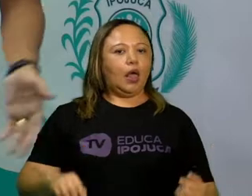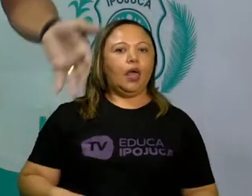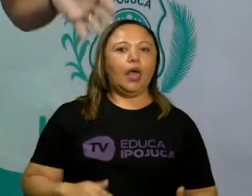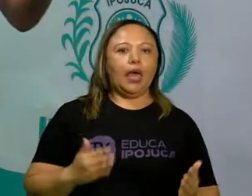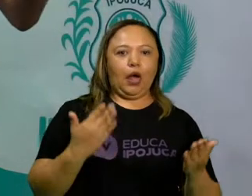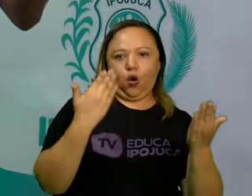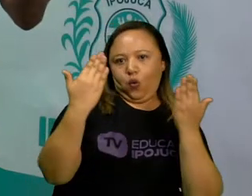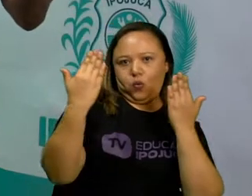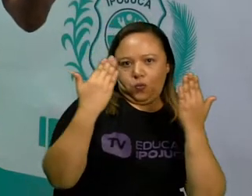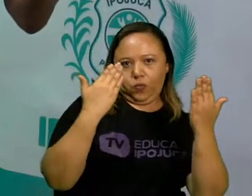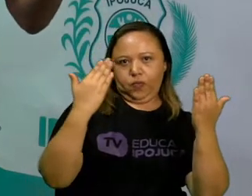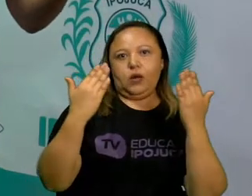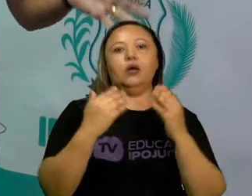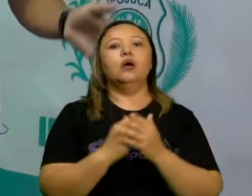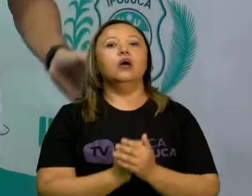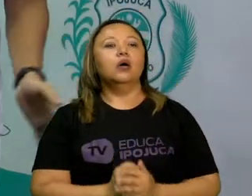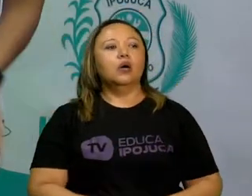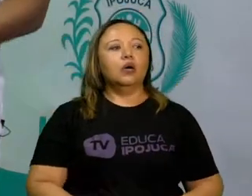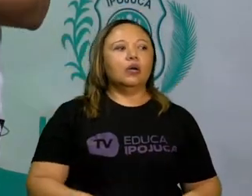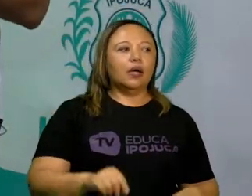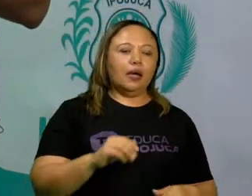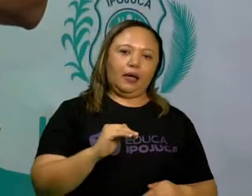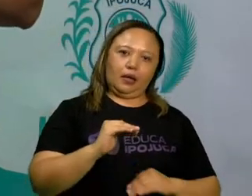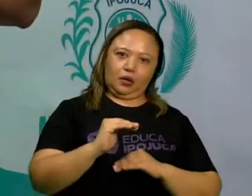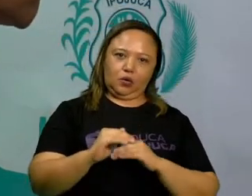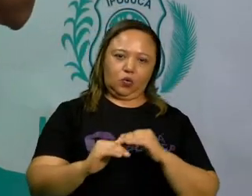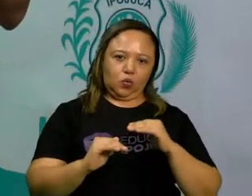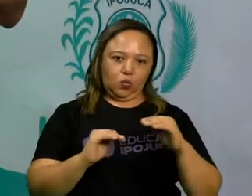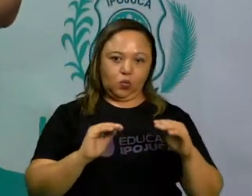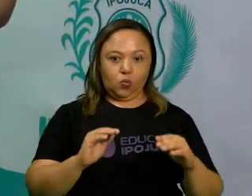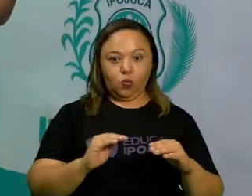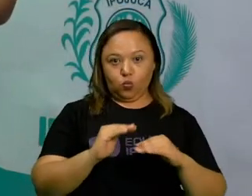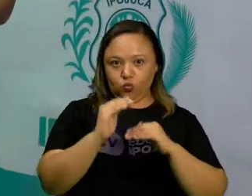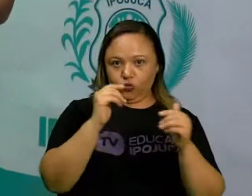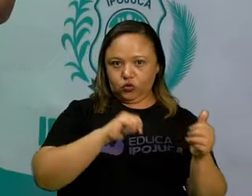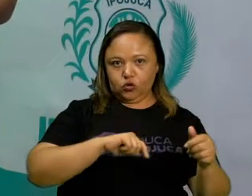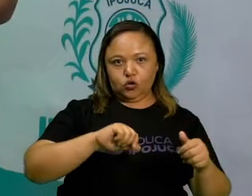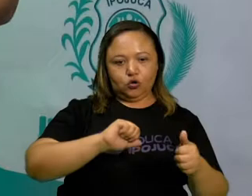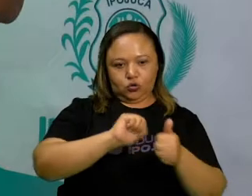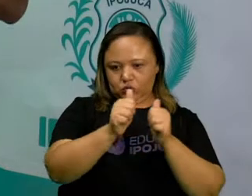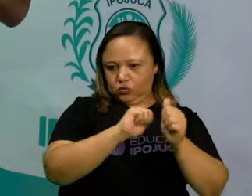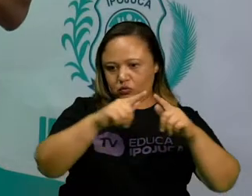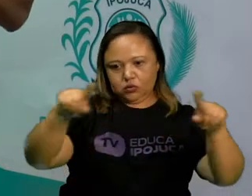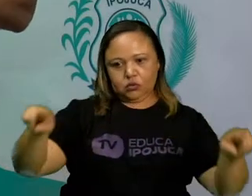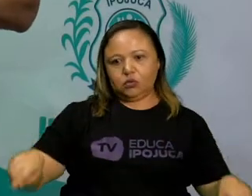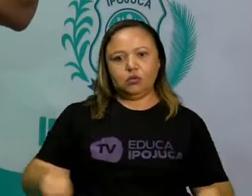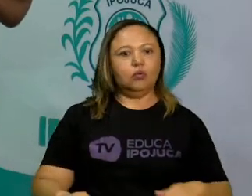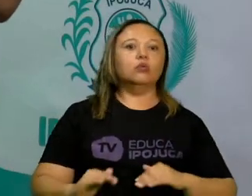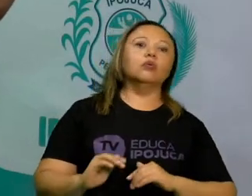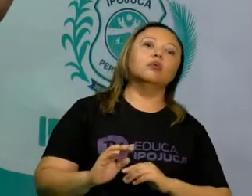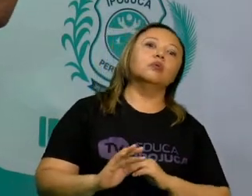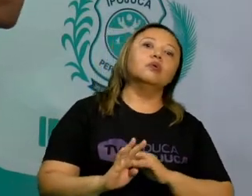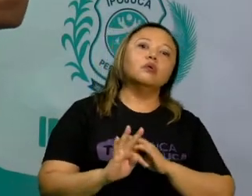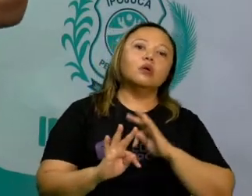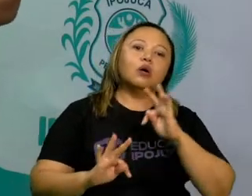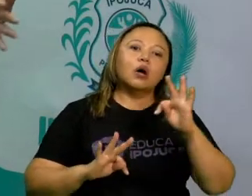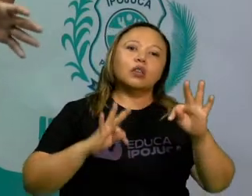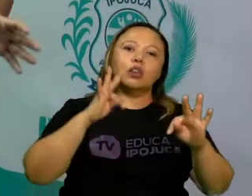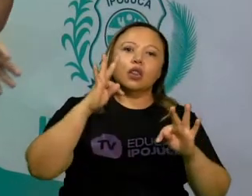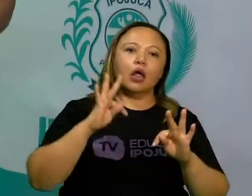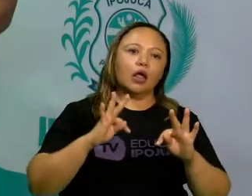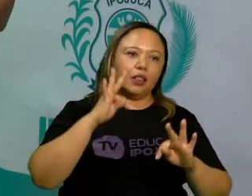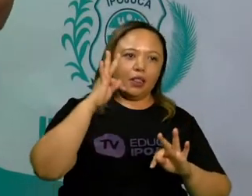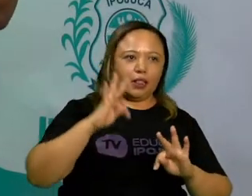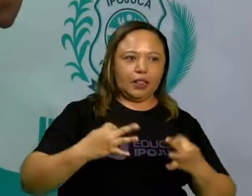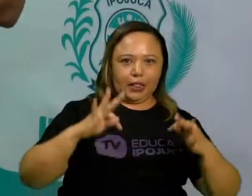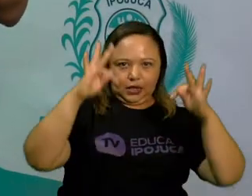principalmente com o avanço tecnológico que a gente tem hoje em dia. Mas para que a gente possa compreender todo